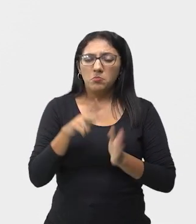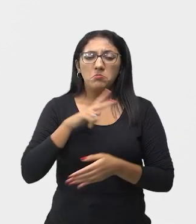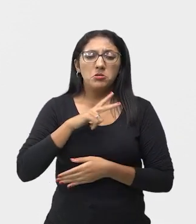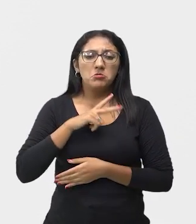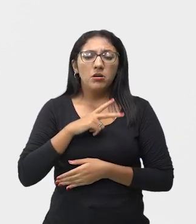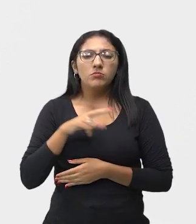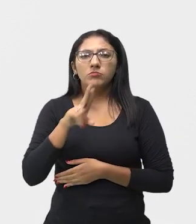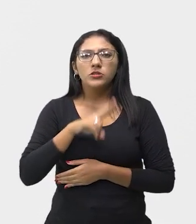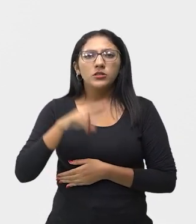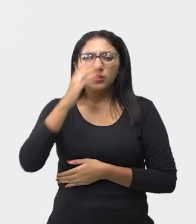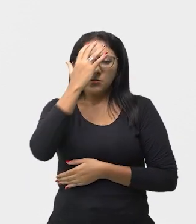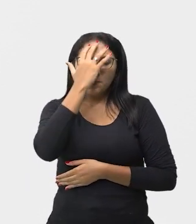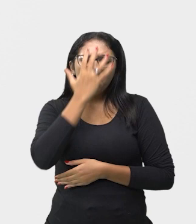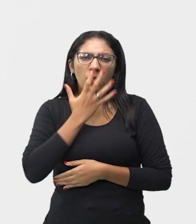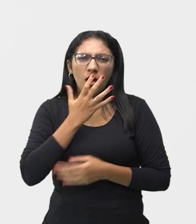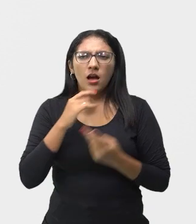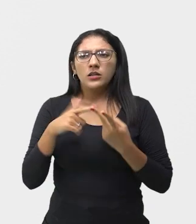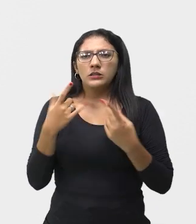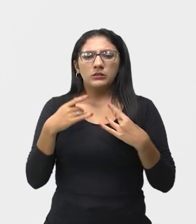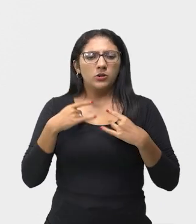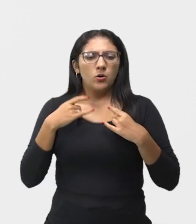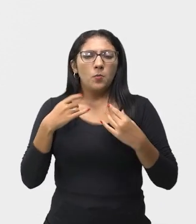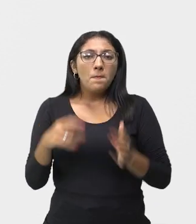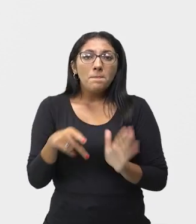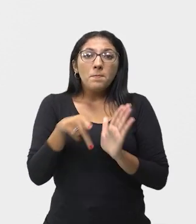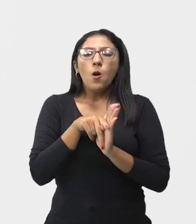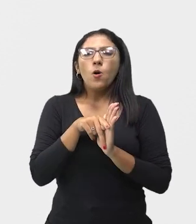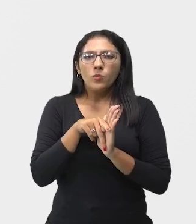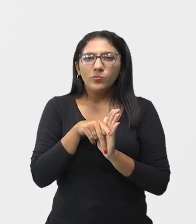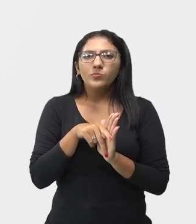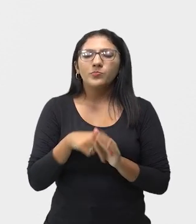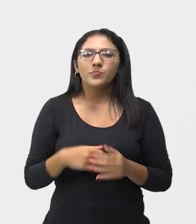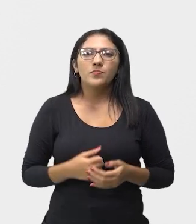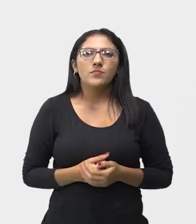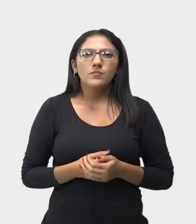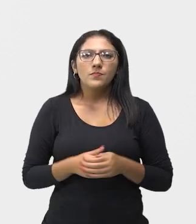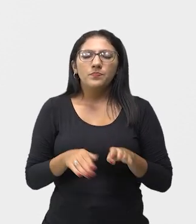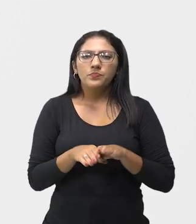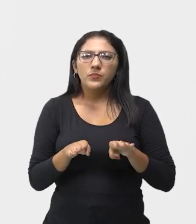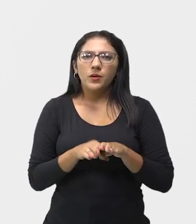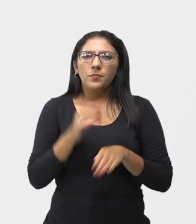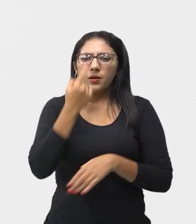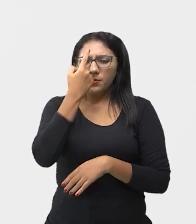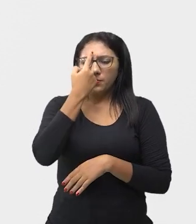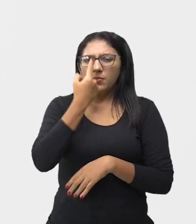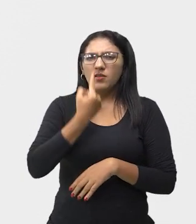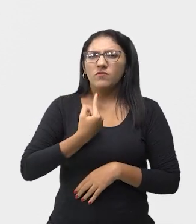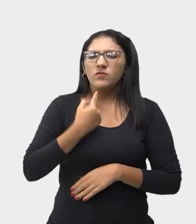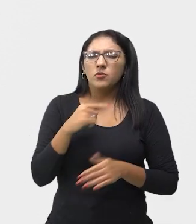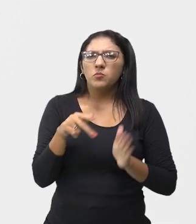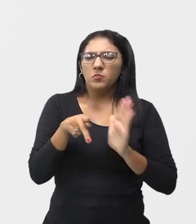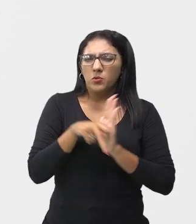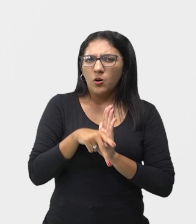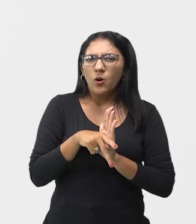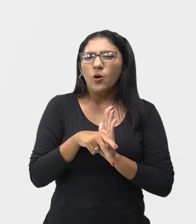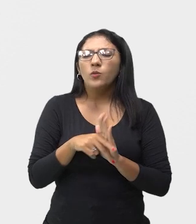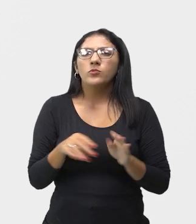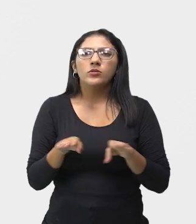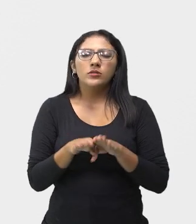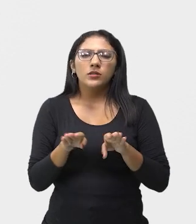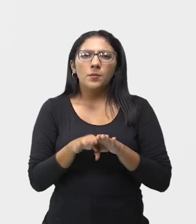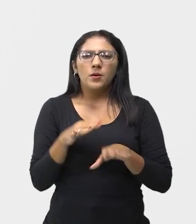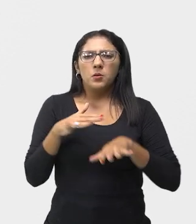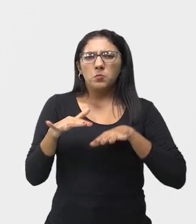máscaras e figurinos específicos, personalidade, trejeitos, forma de